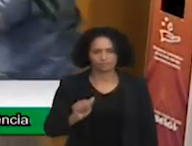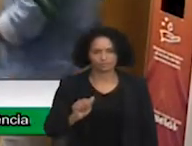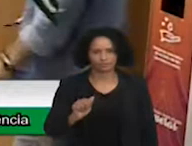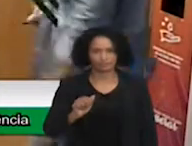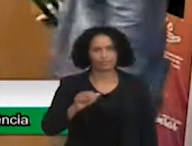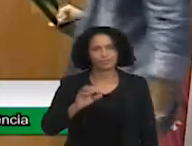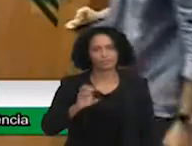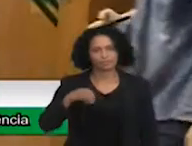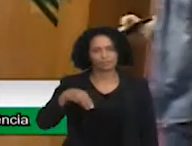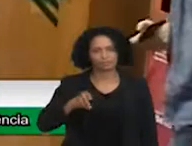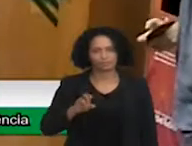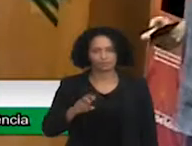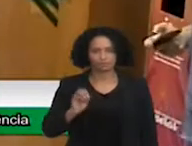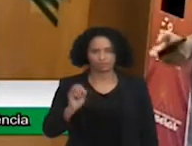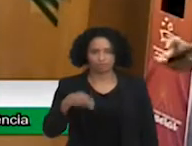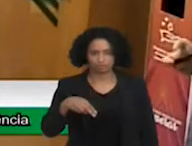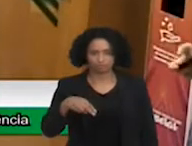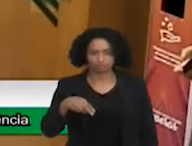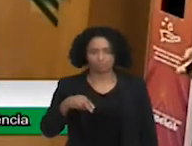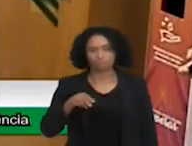vereador Fábio Chirinhão,